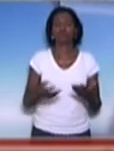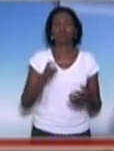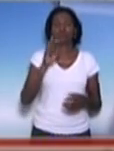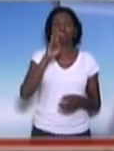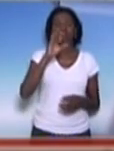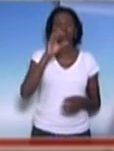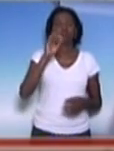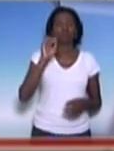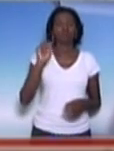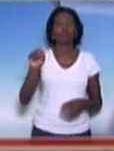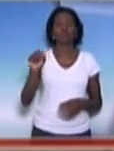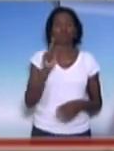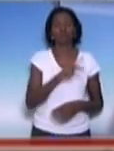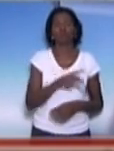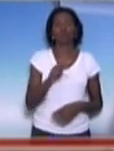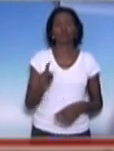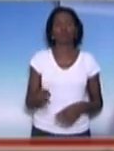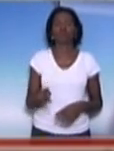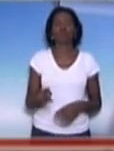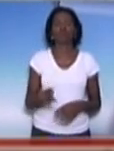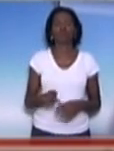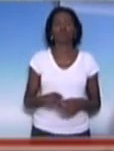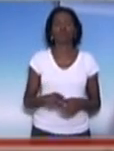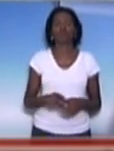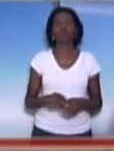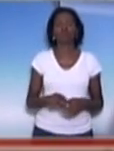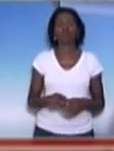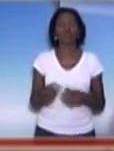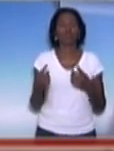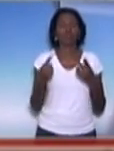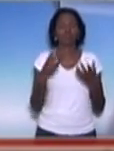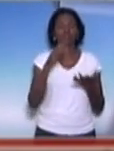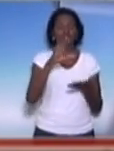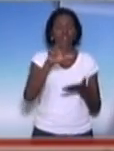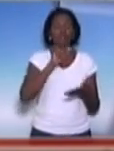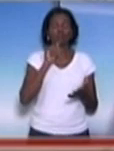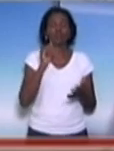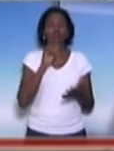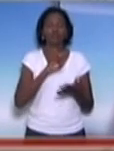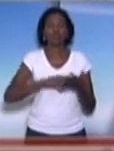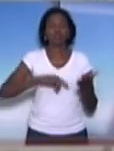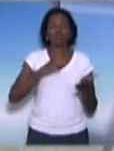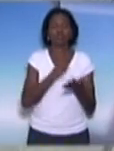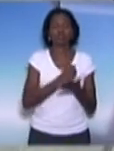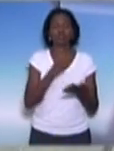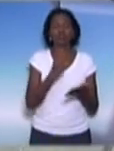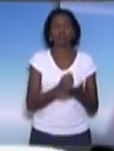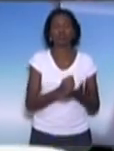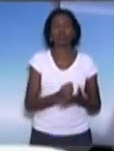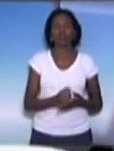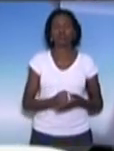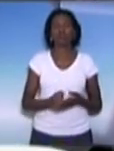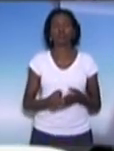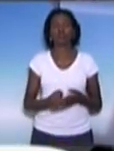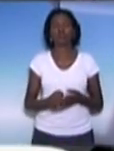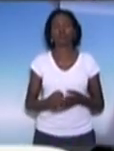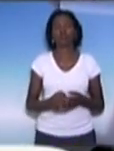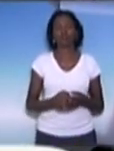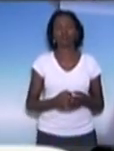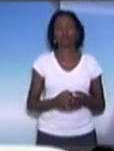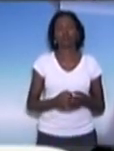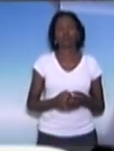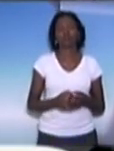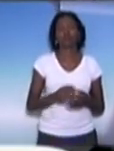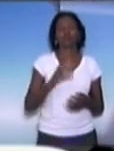50 mil professores, 50 mil professores contratados na designação de